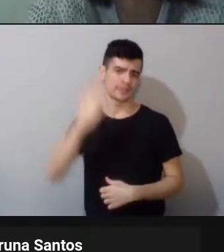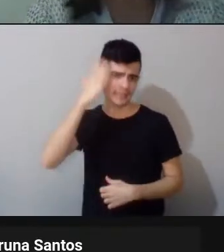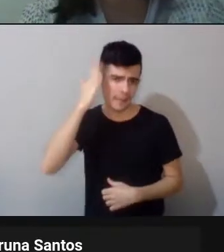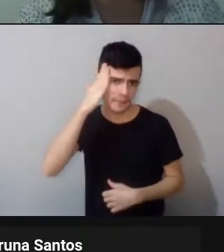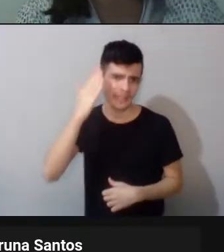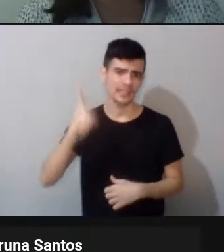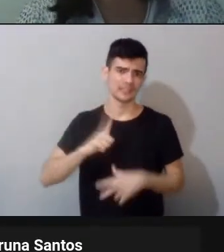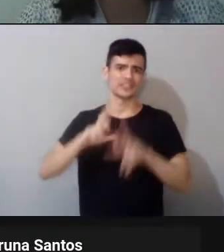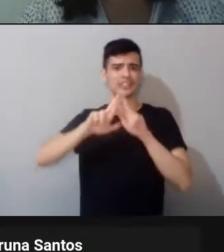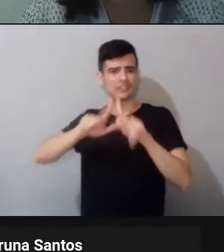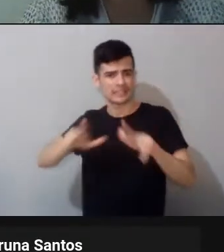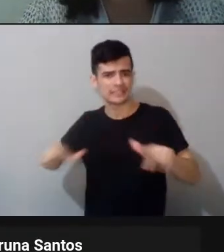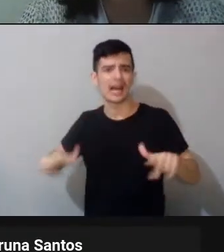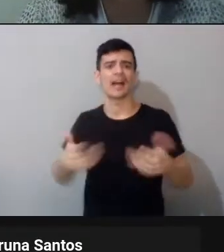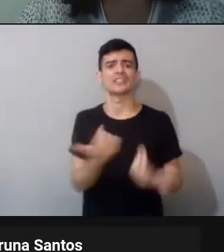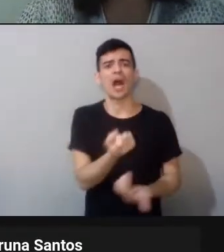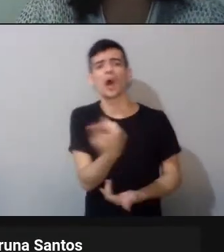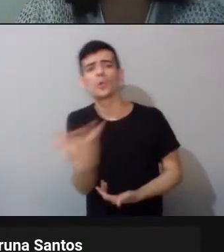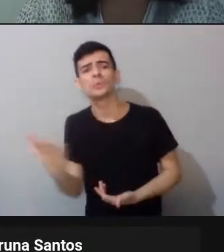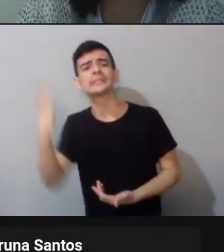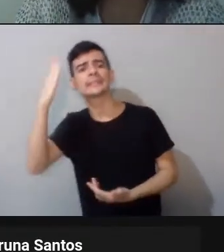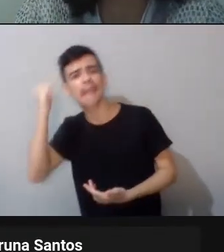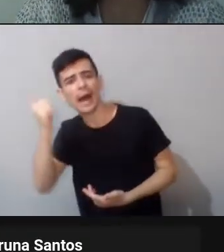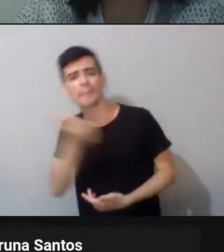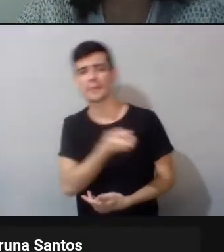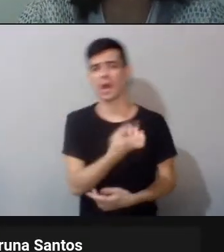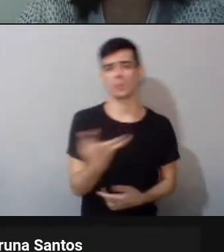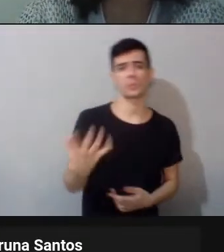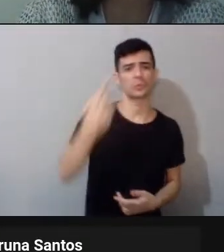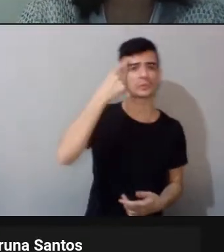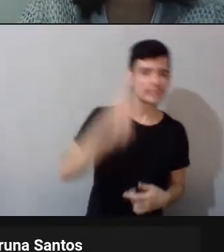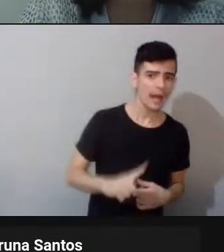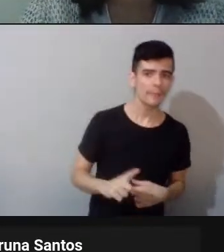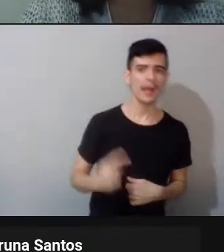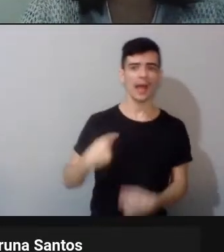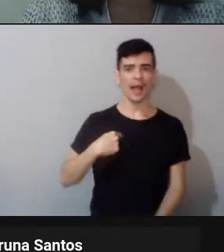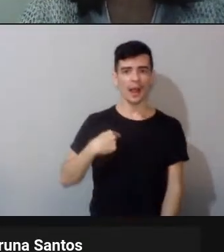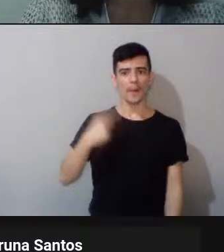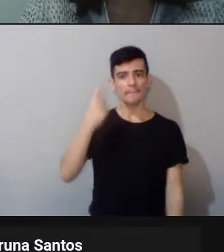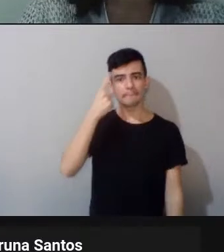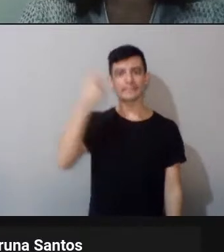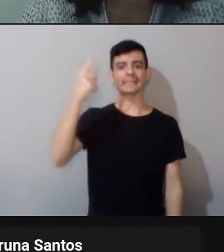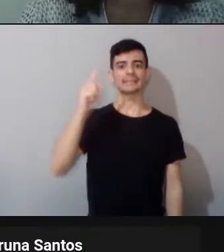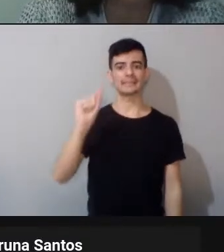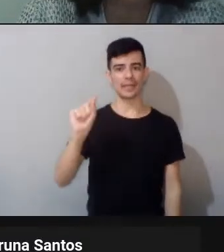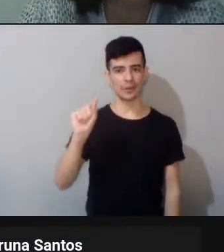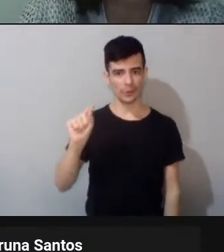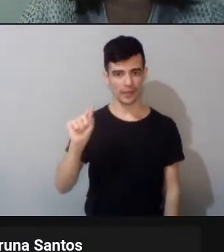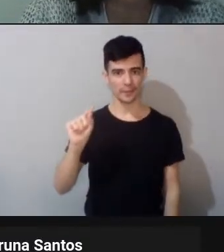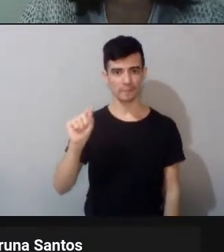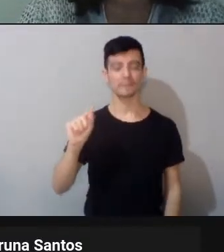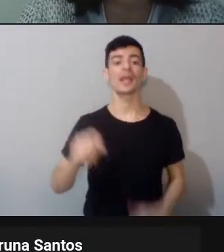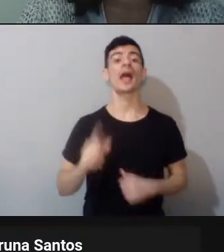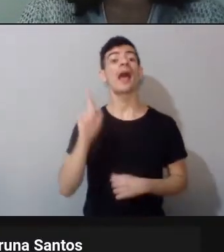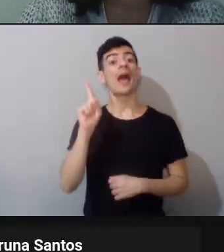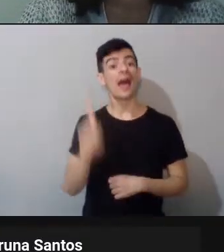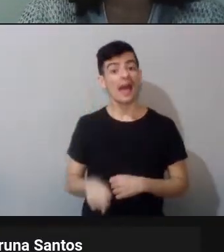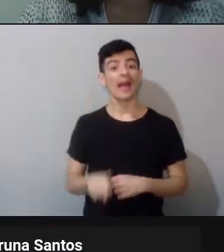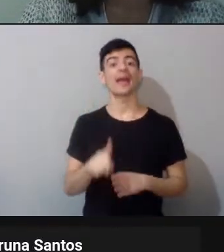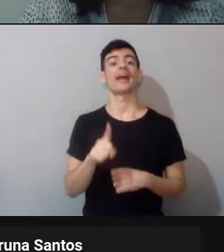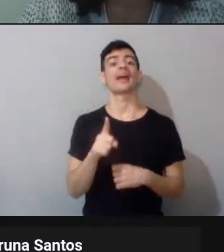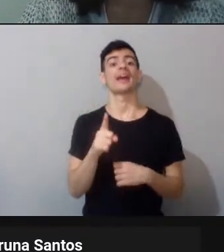sabia a língua, gente que não sabia mais a língua, eu falei, então vamos ofertar duas turmas, uma de introdução e uma de,